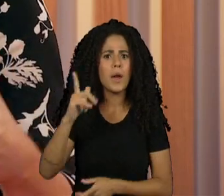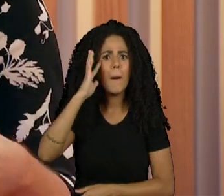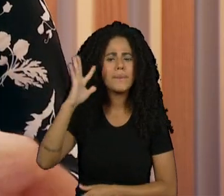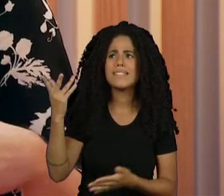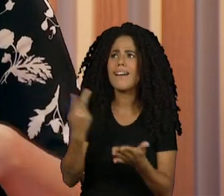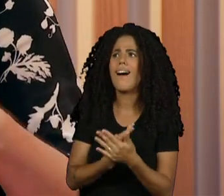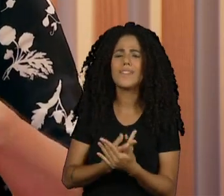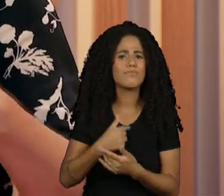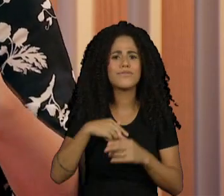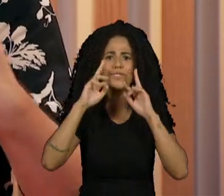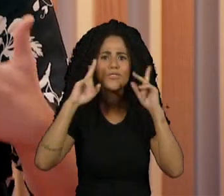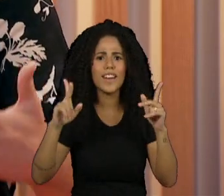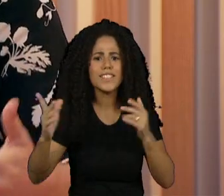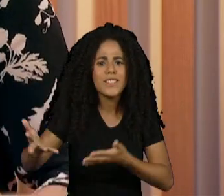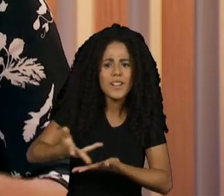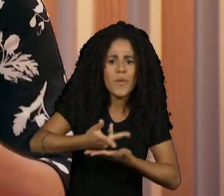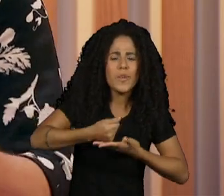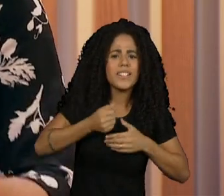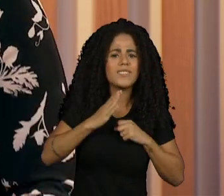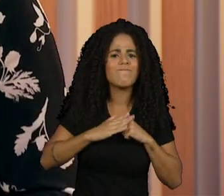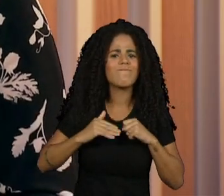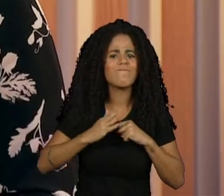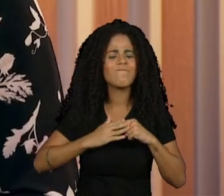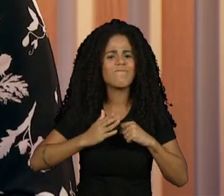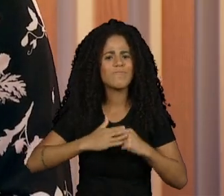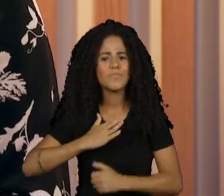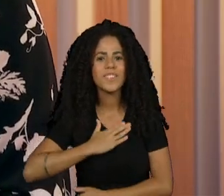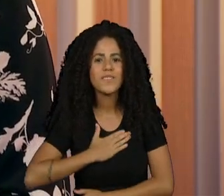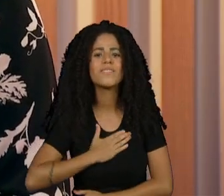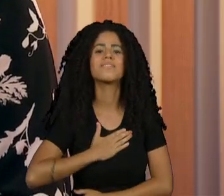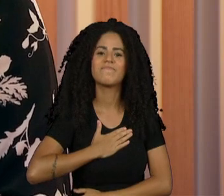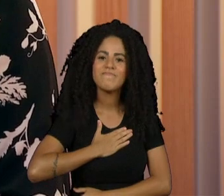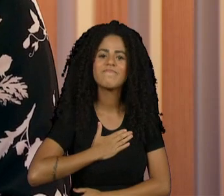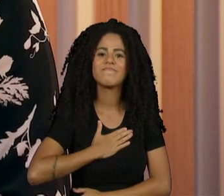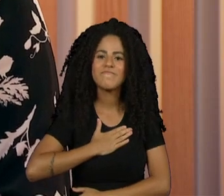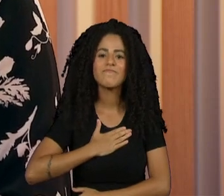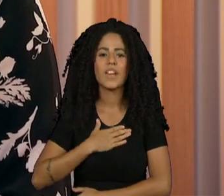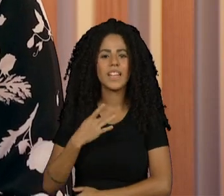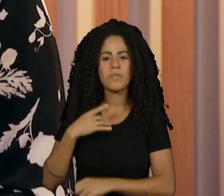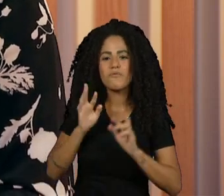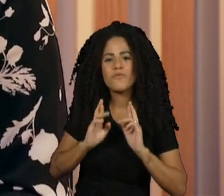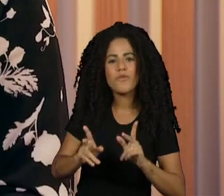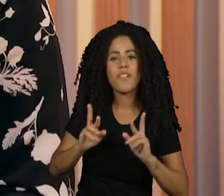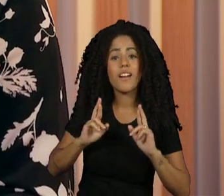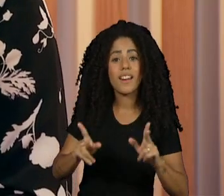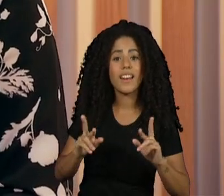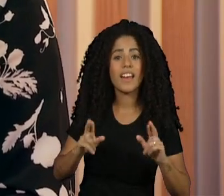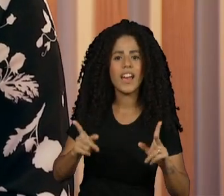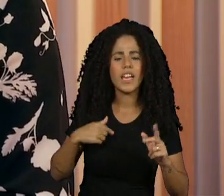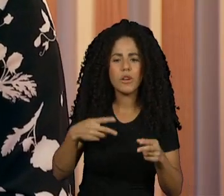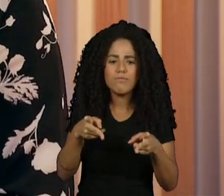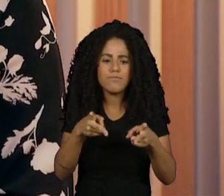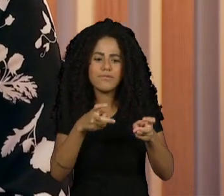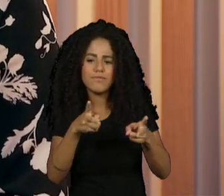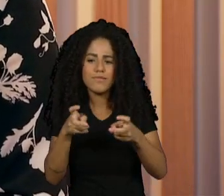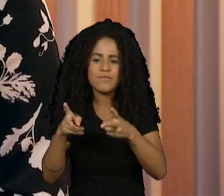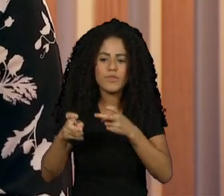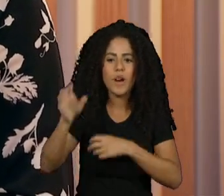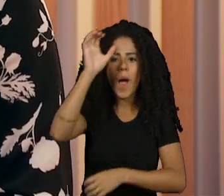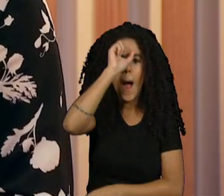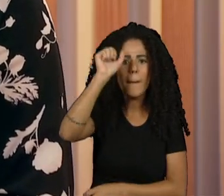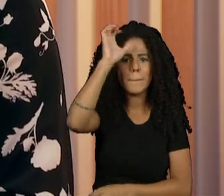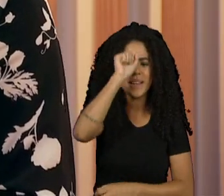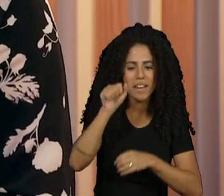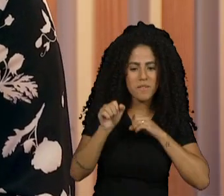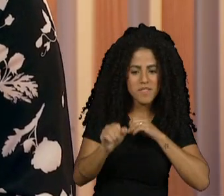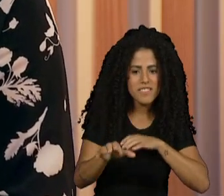gerações estão vindo com um pouco mais de abertura, de deixa eu dar a chance dessa pessoa, deixa eu ver o ela tem a dizer. E aí estavam percebendo que estavam aprendendo coisas comigo